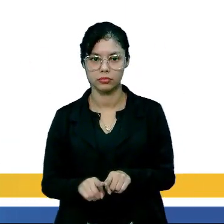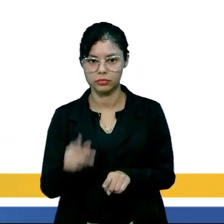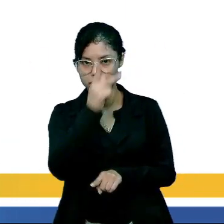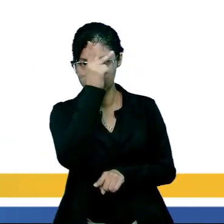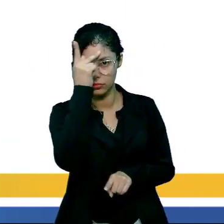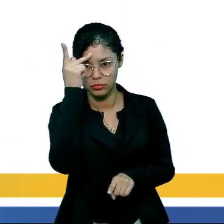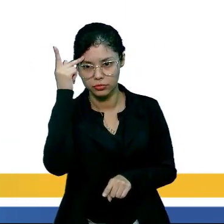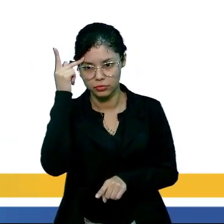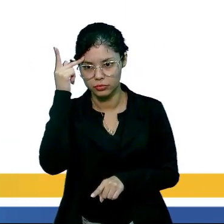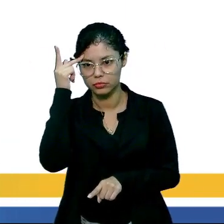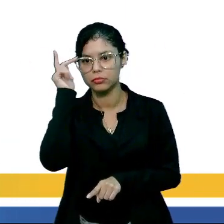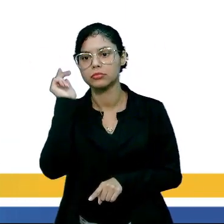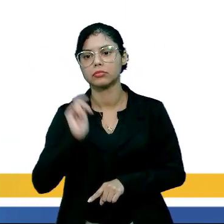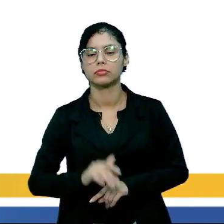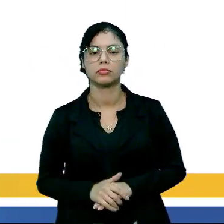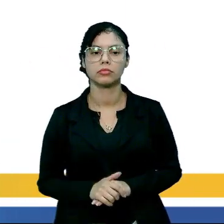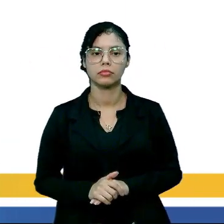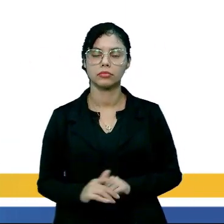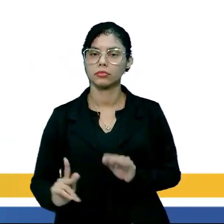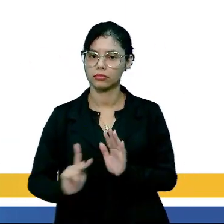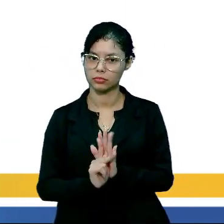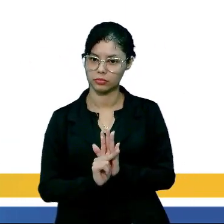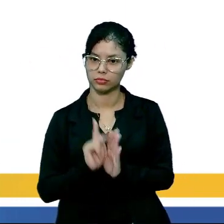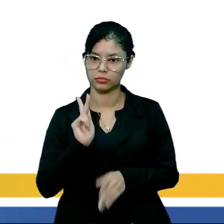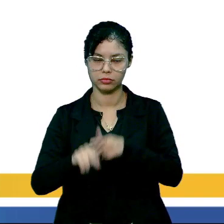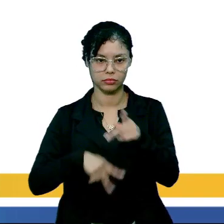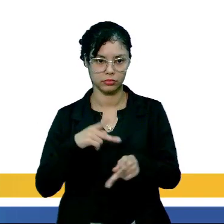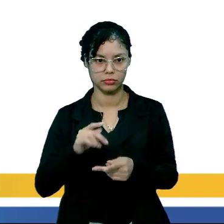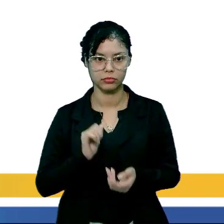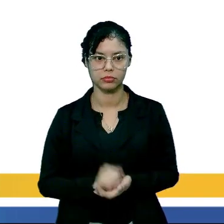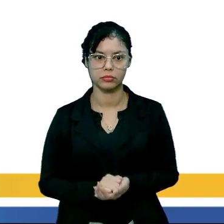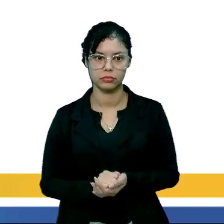as pessoas, tá? Dessa população.